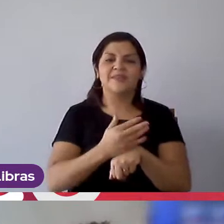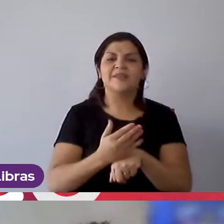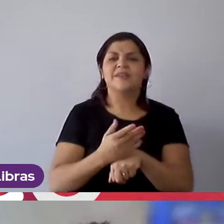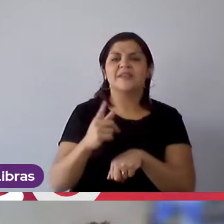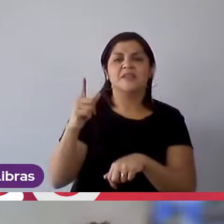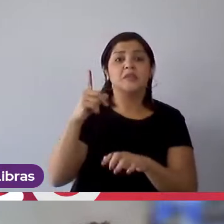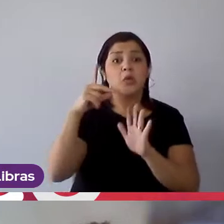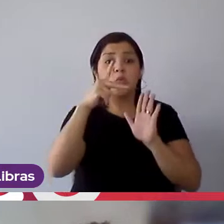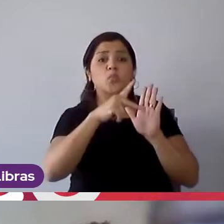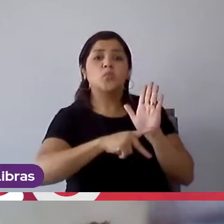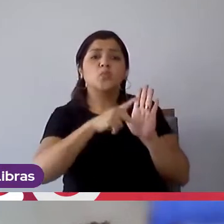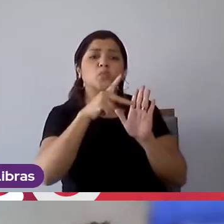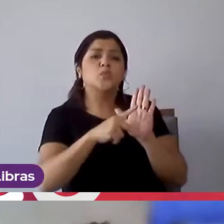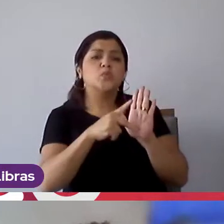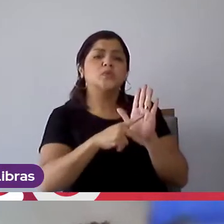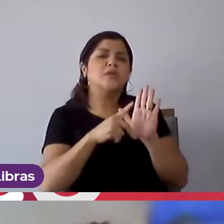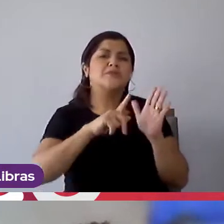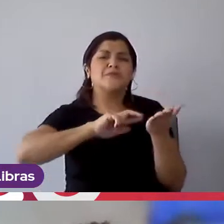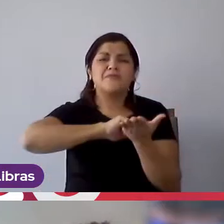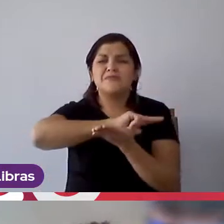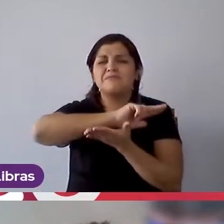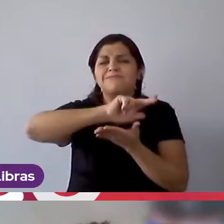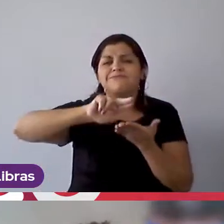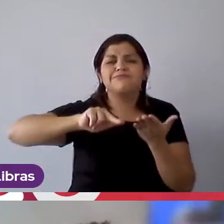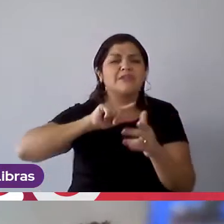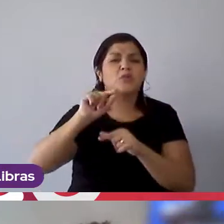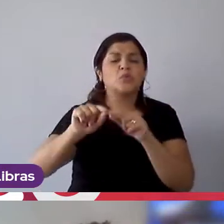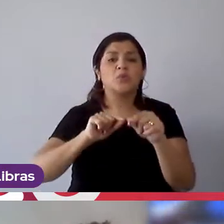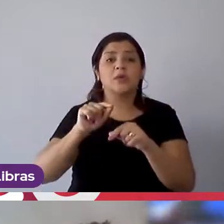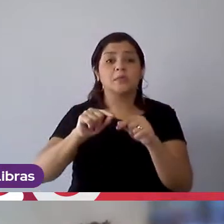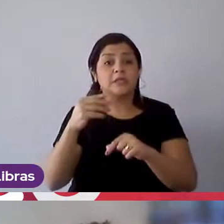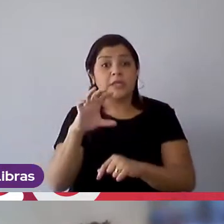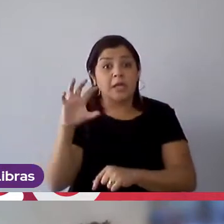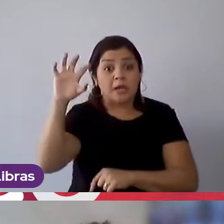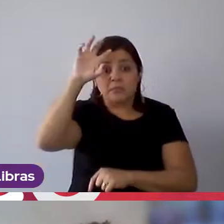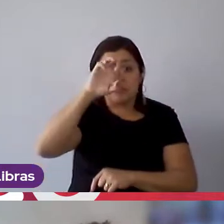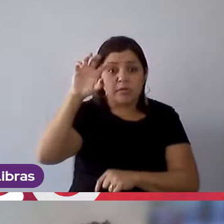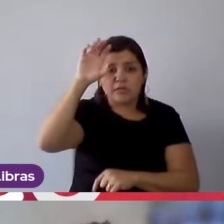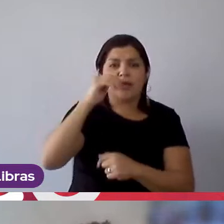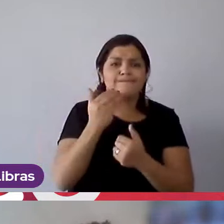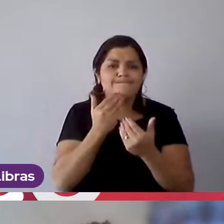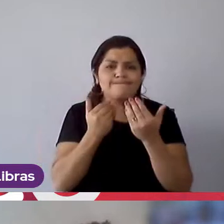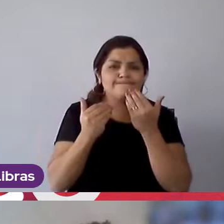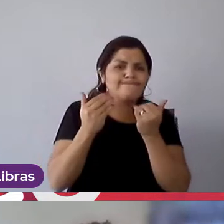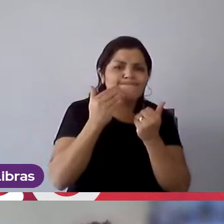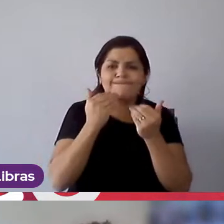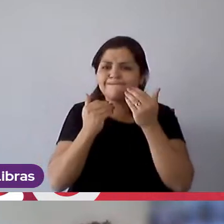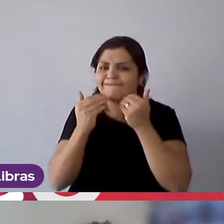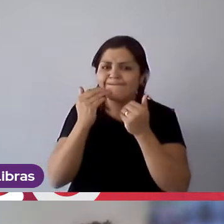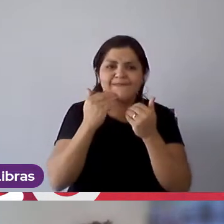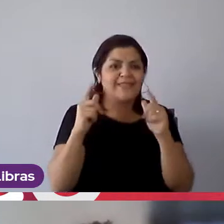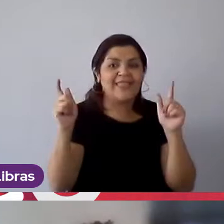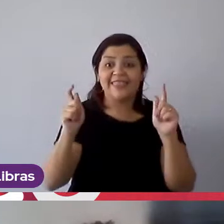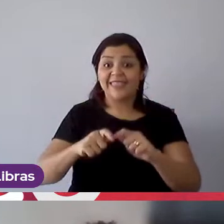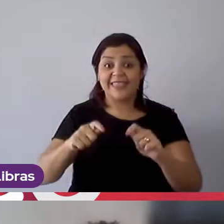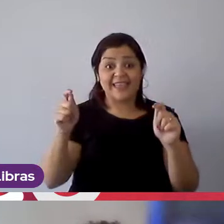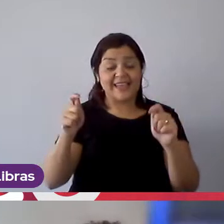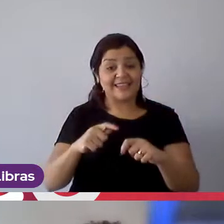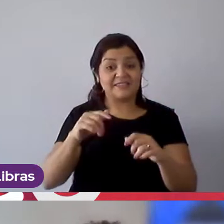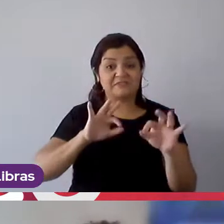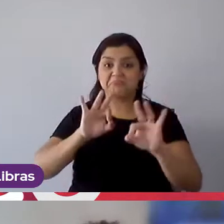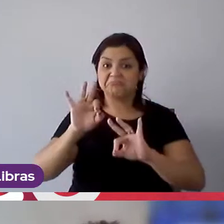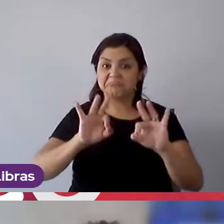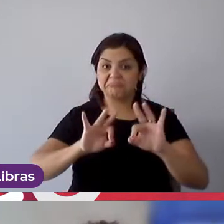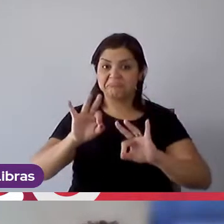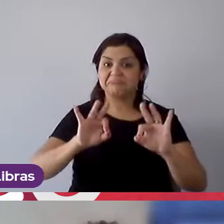projetos para a gente aprender cada vez mais para a gente chegar a um ponto de efetivação que a